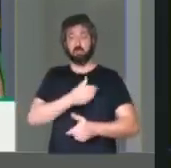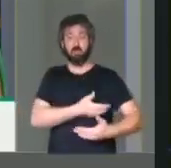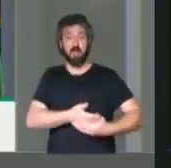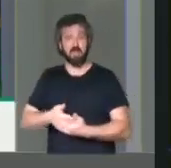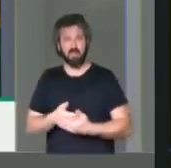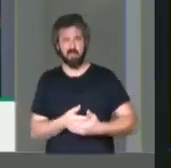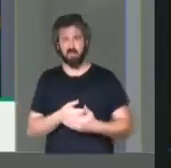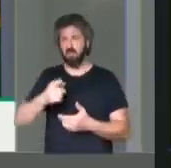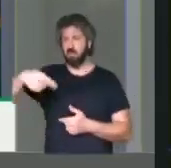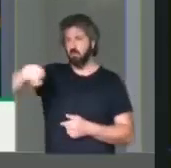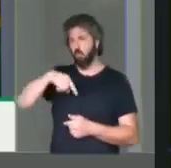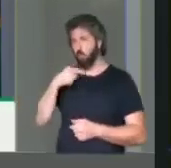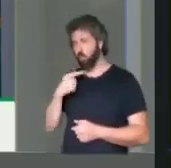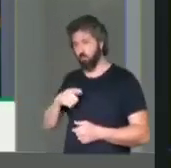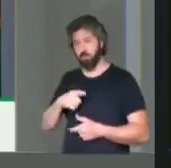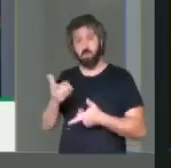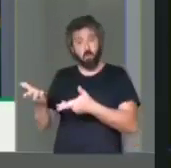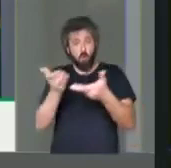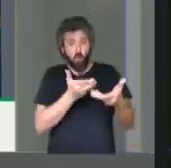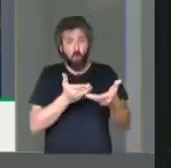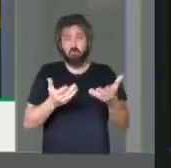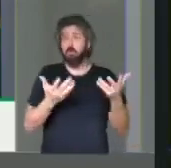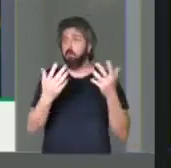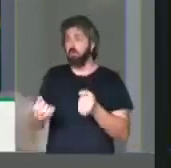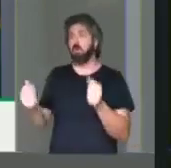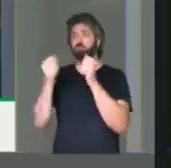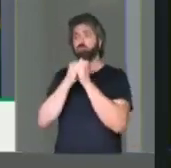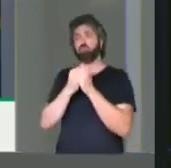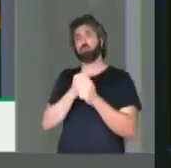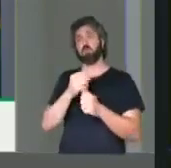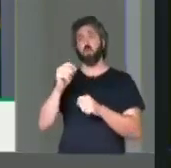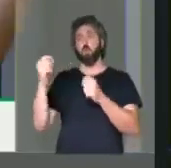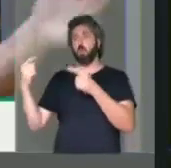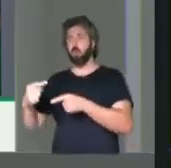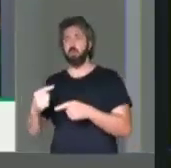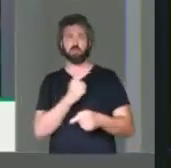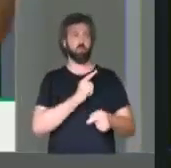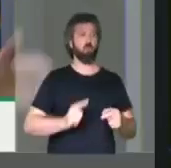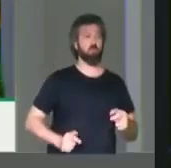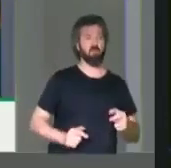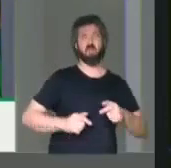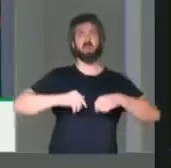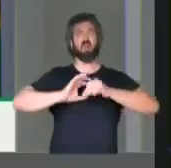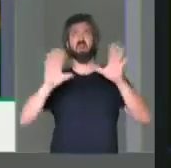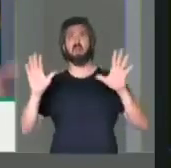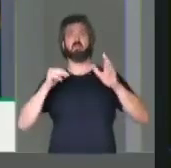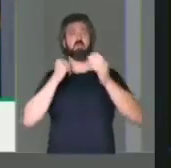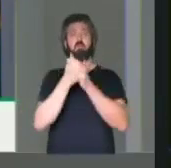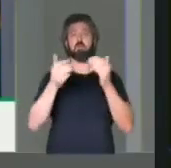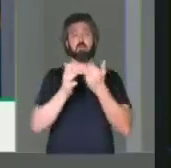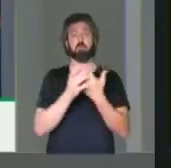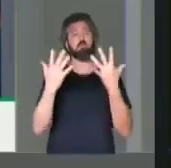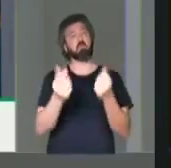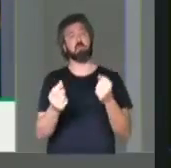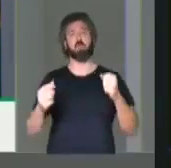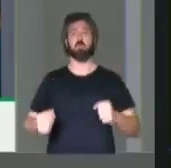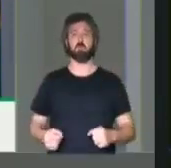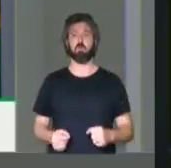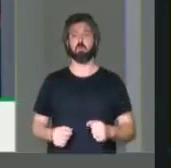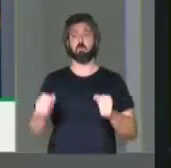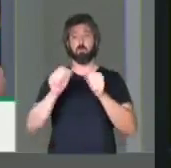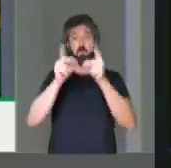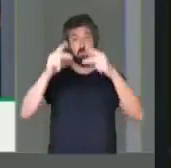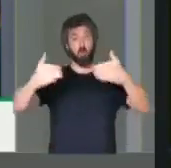Se alguém tiver alguma dúvida, eu convido qualquer um, seja da oposição, da situação, dos independentes, para que façam